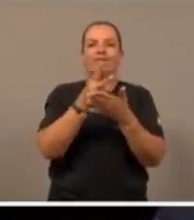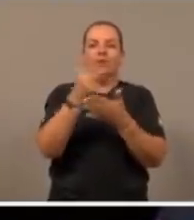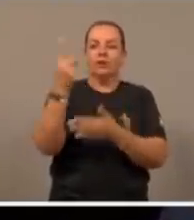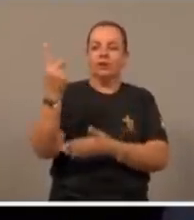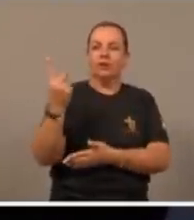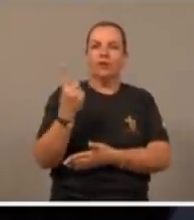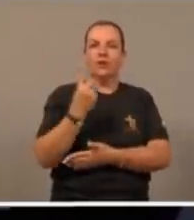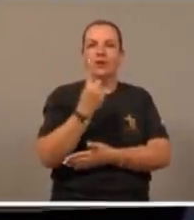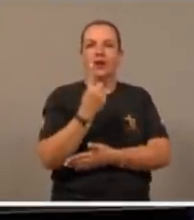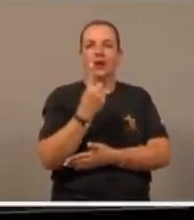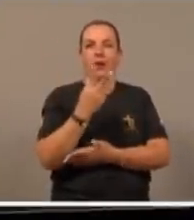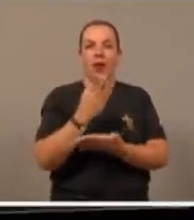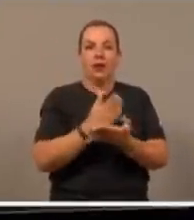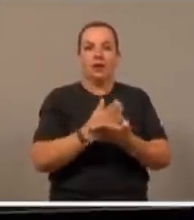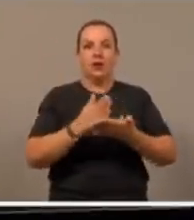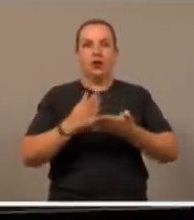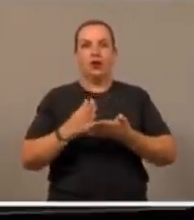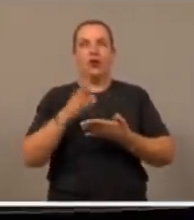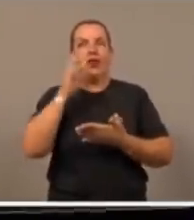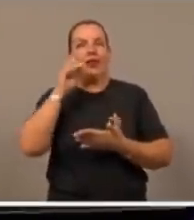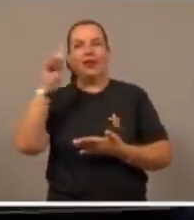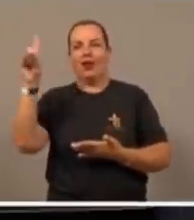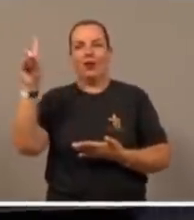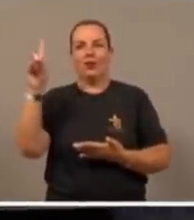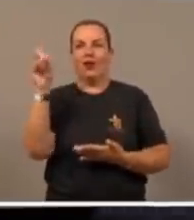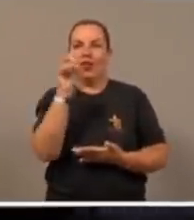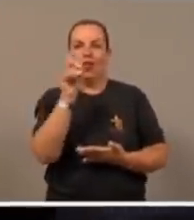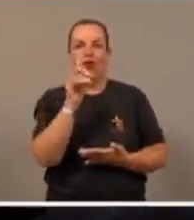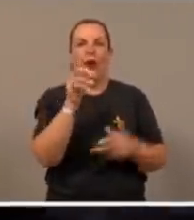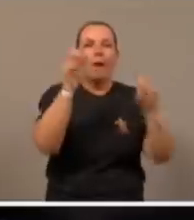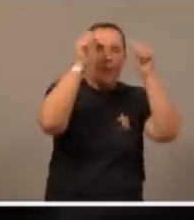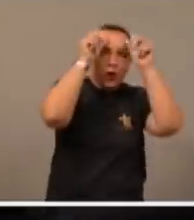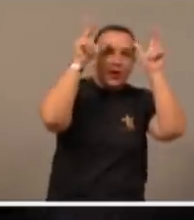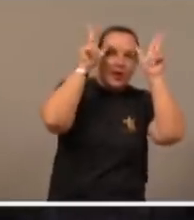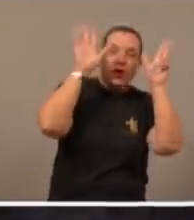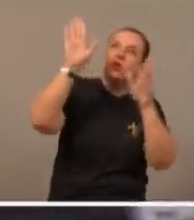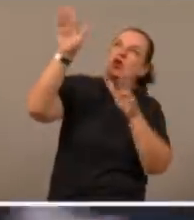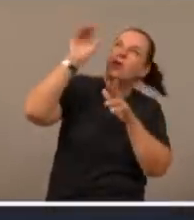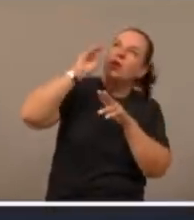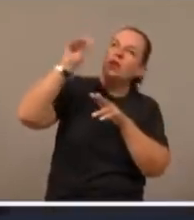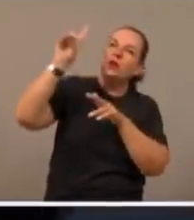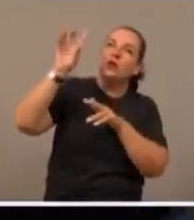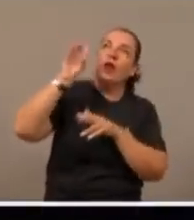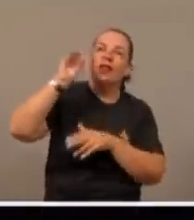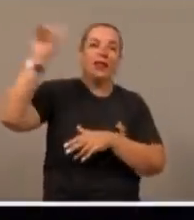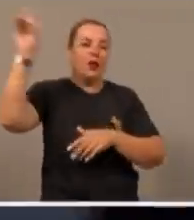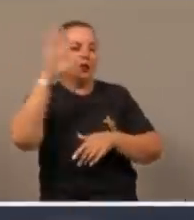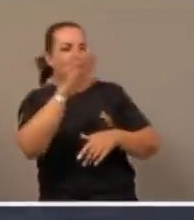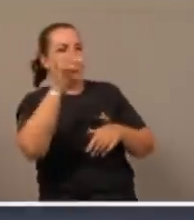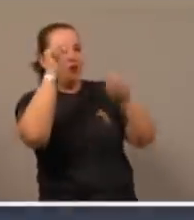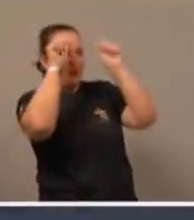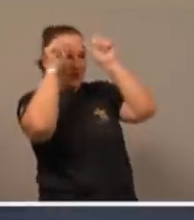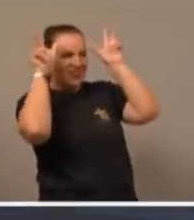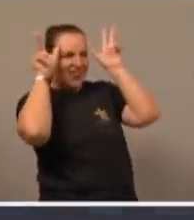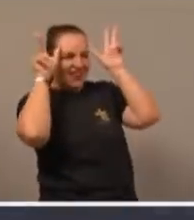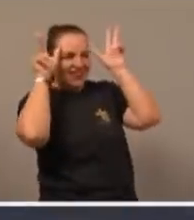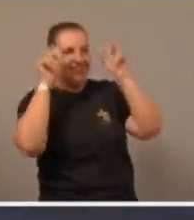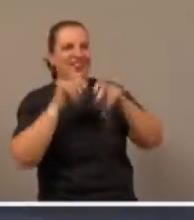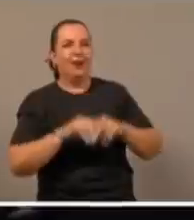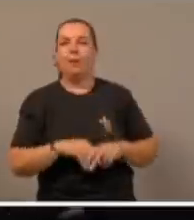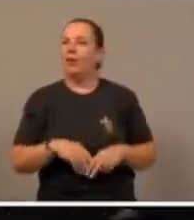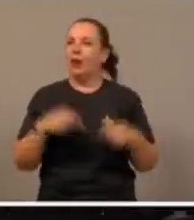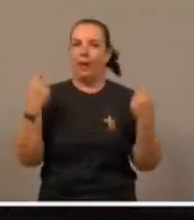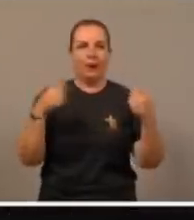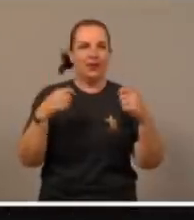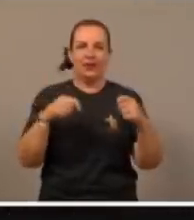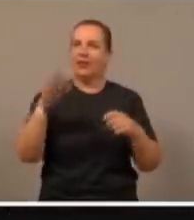pela iniciativa de Deus, não foi Moisés que chamou Deus, foi Deus que chamou Moisés, acredite, não precisa